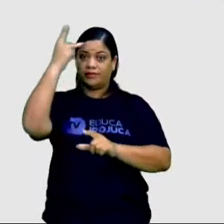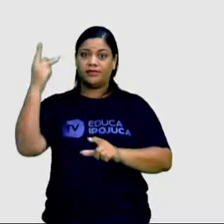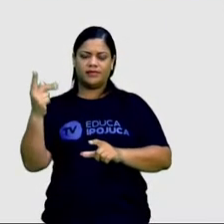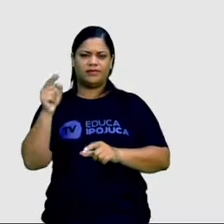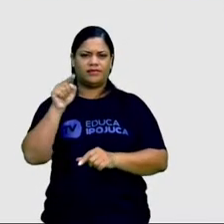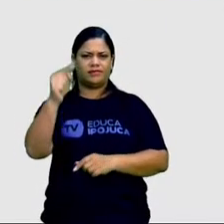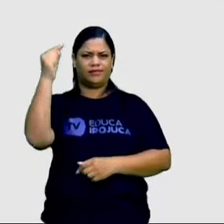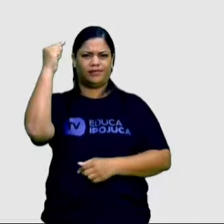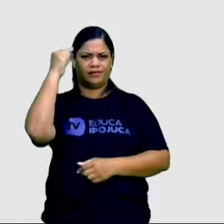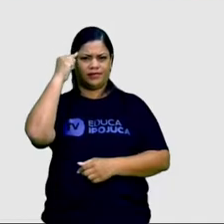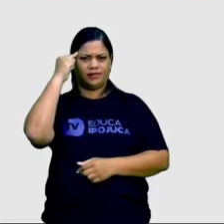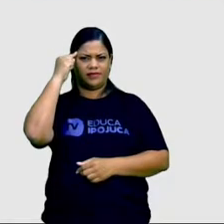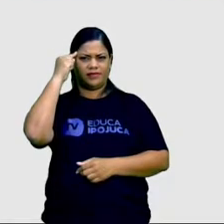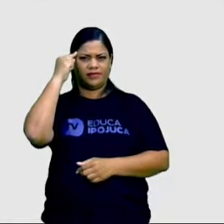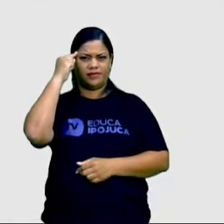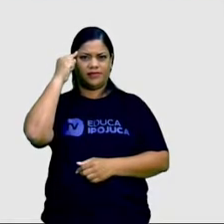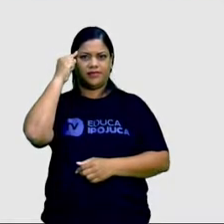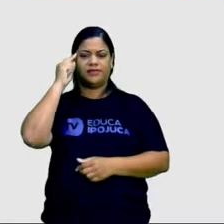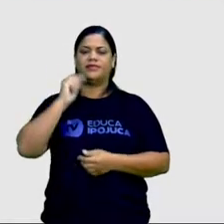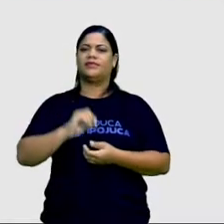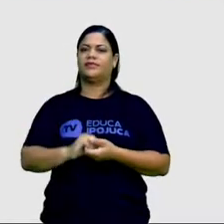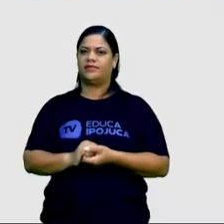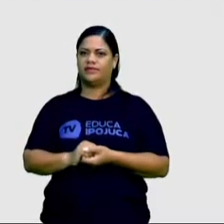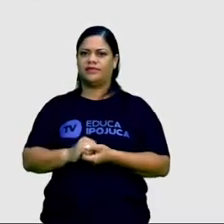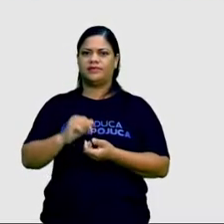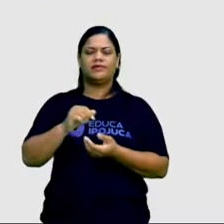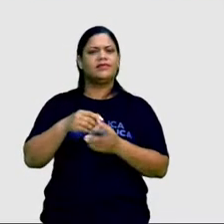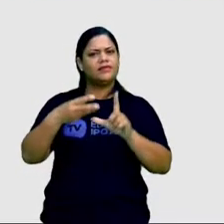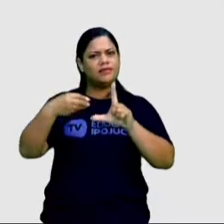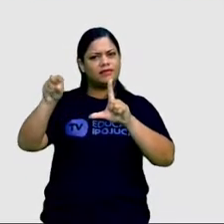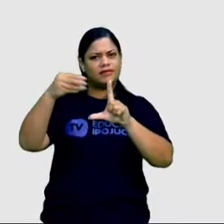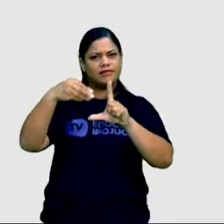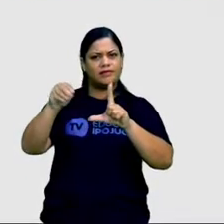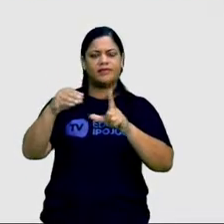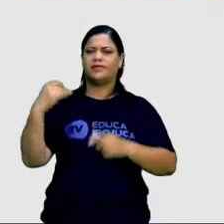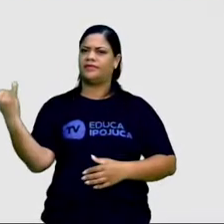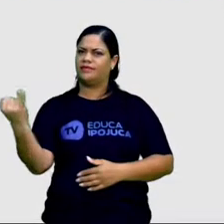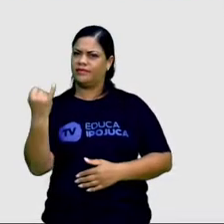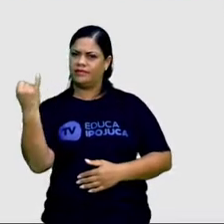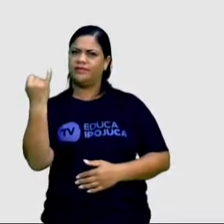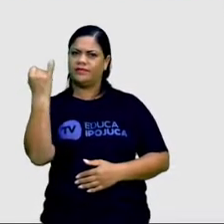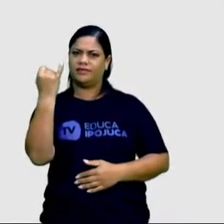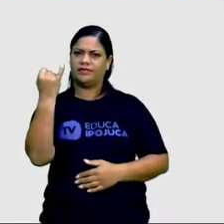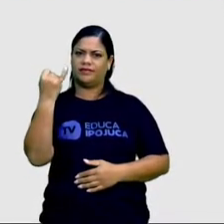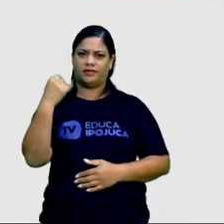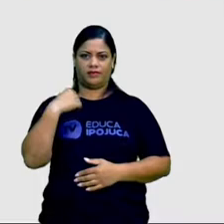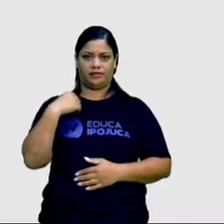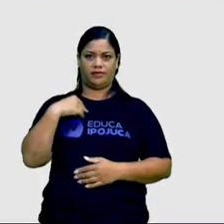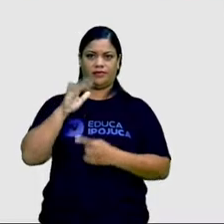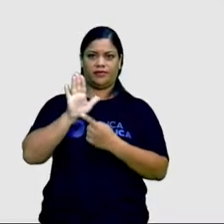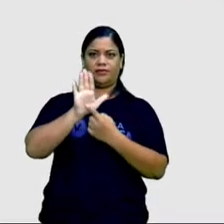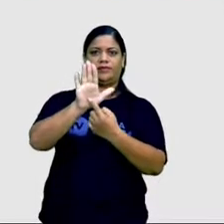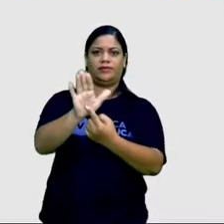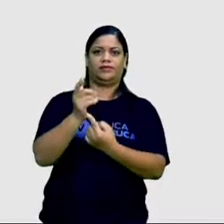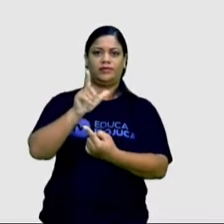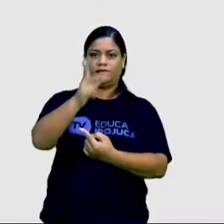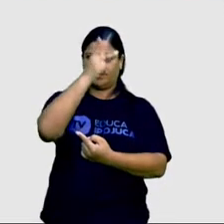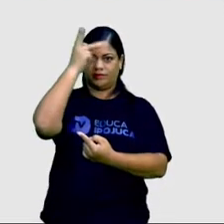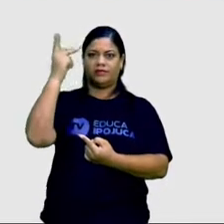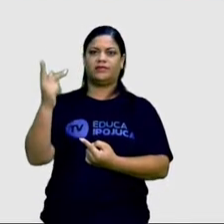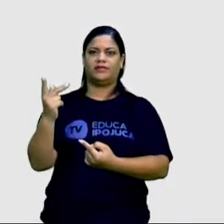refletem sobre a relevância de repassar uma notícia? seja, é importante mesmo que eu passe para outra pessoa